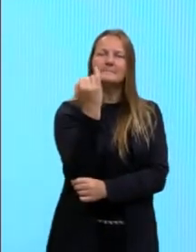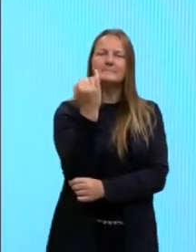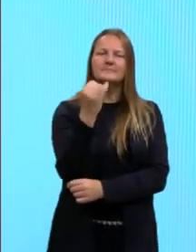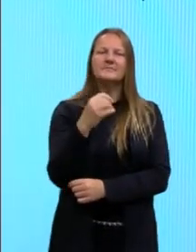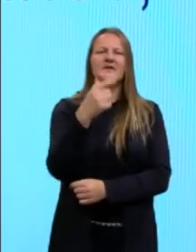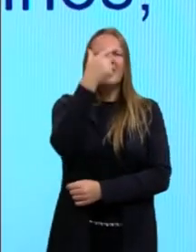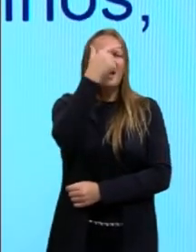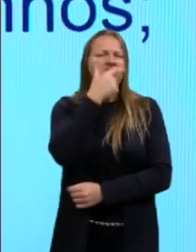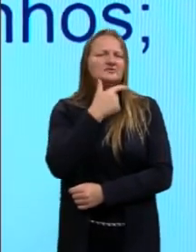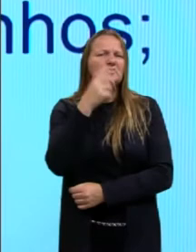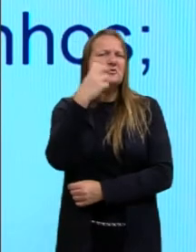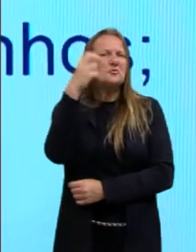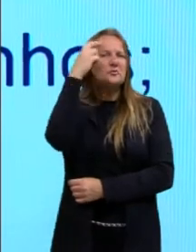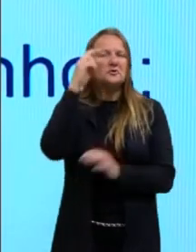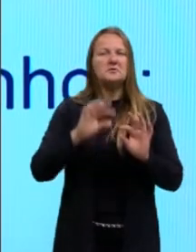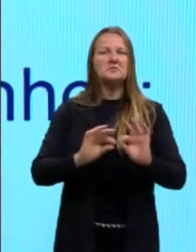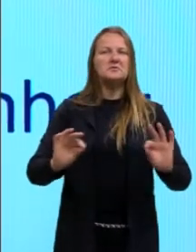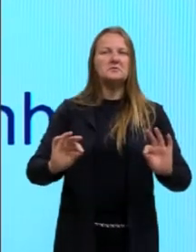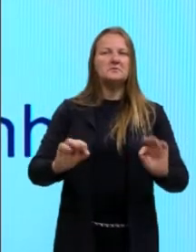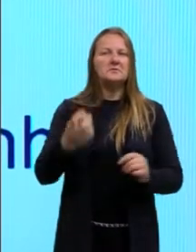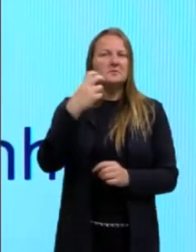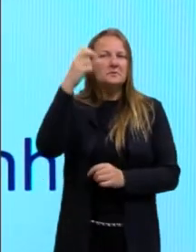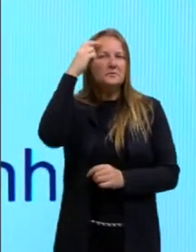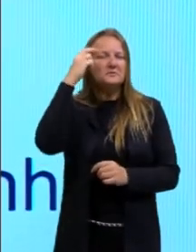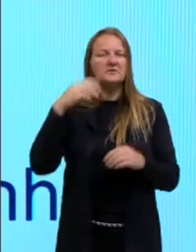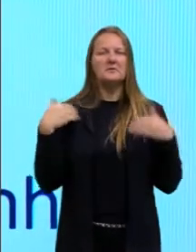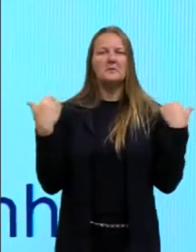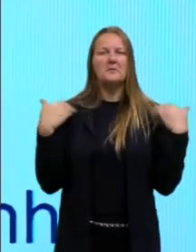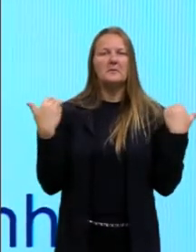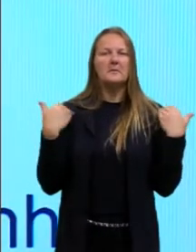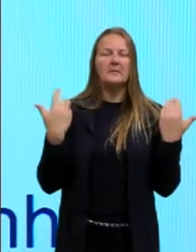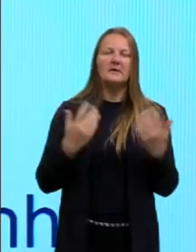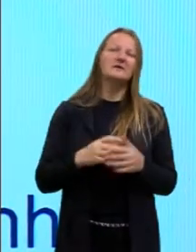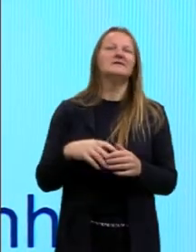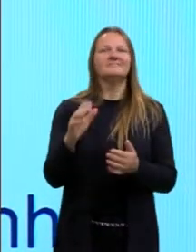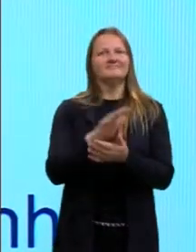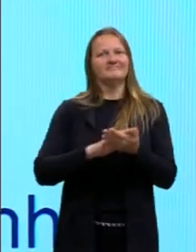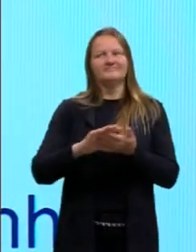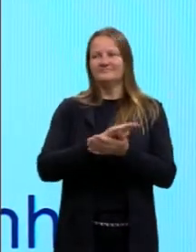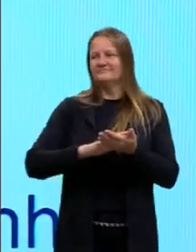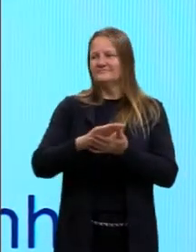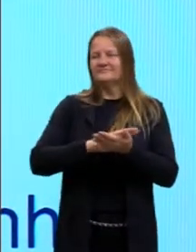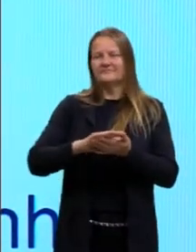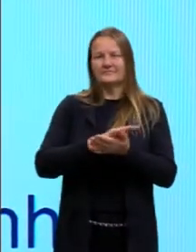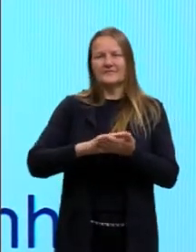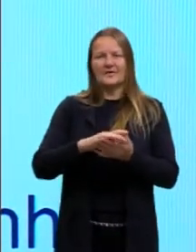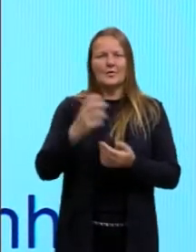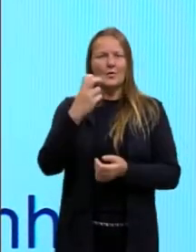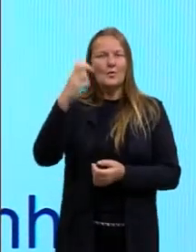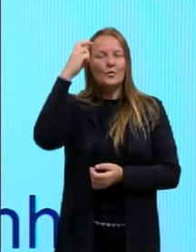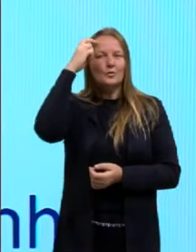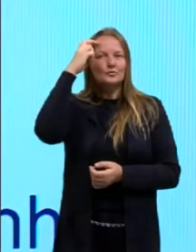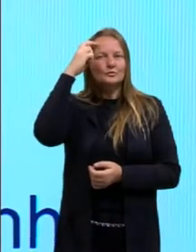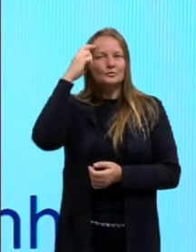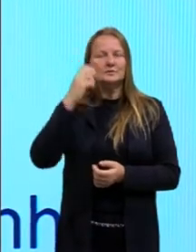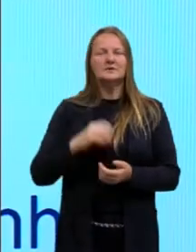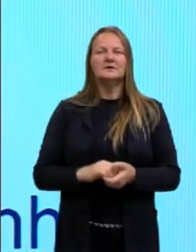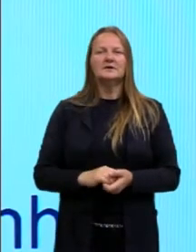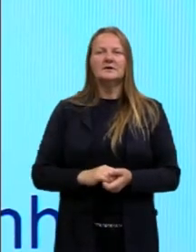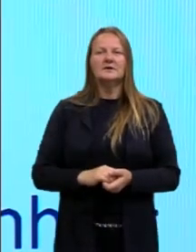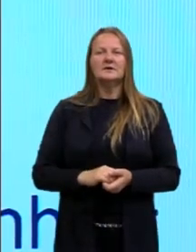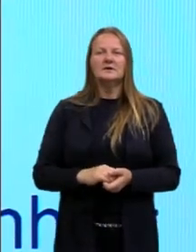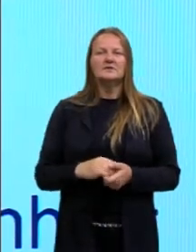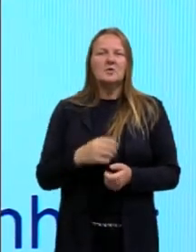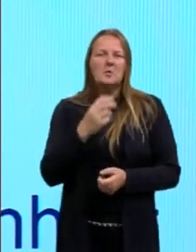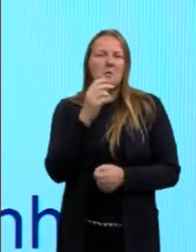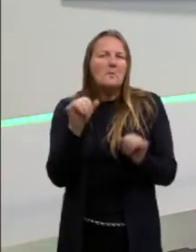pessoas acham que a cultura é só uma questão de lazer, o que a cultura é algo mais